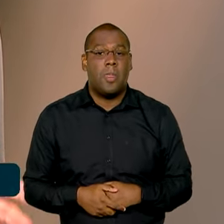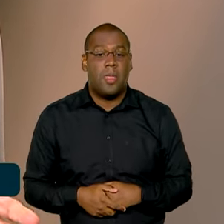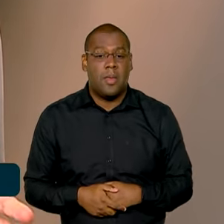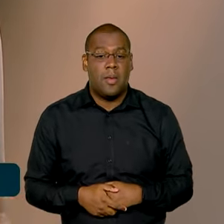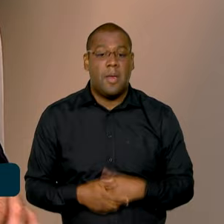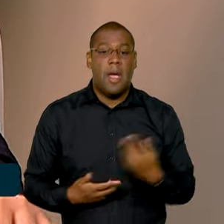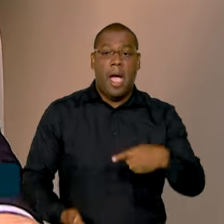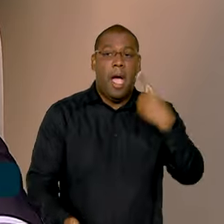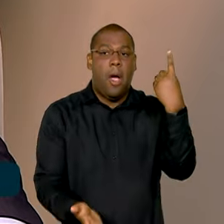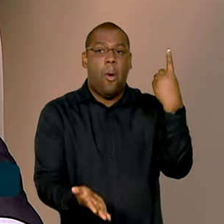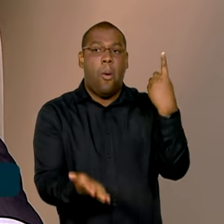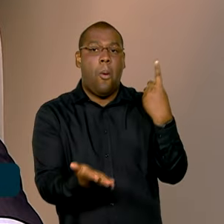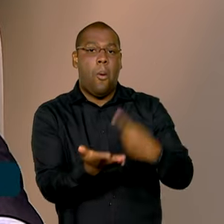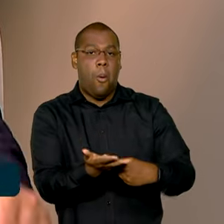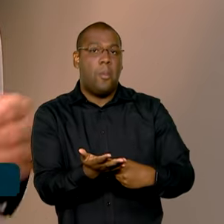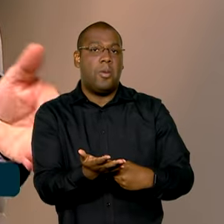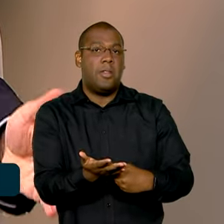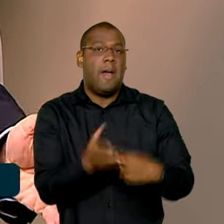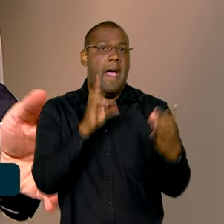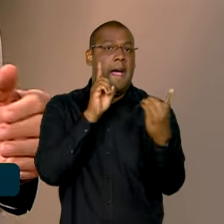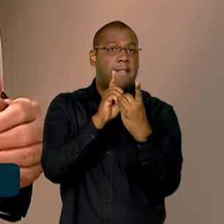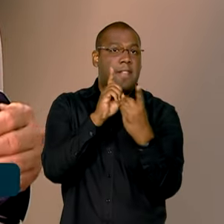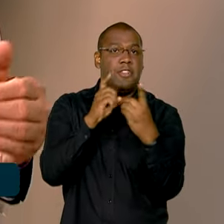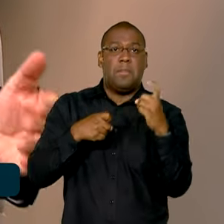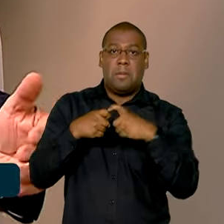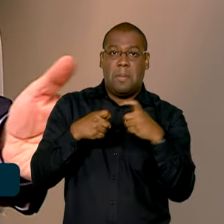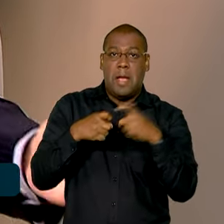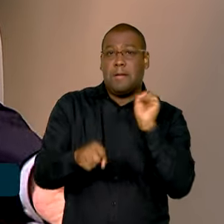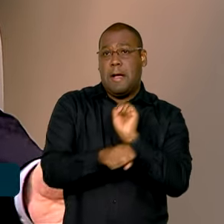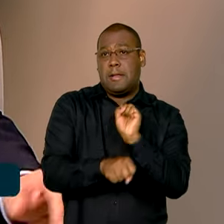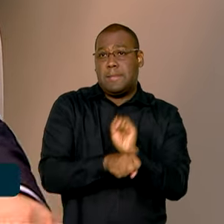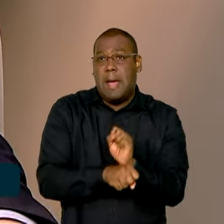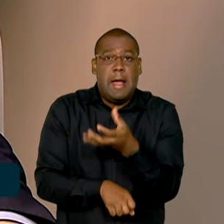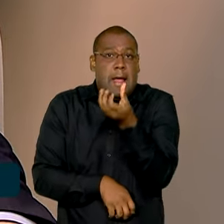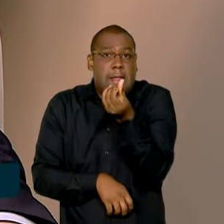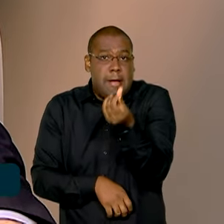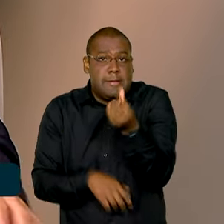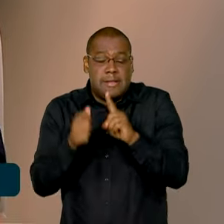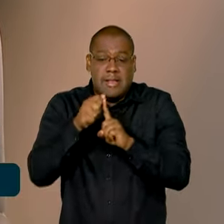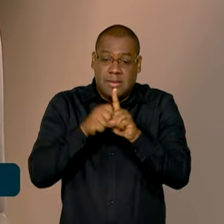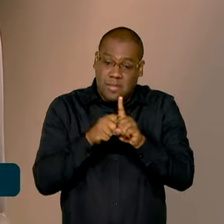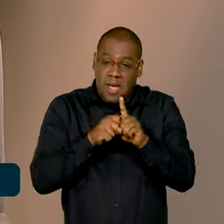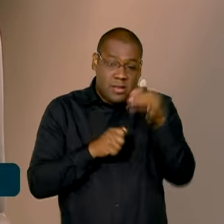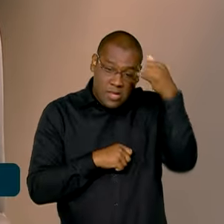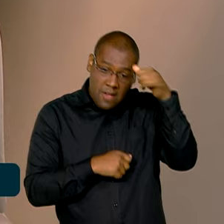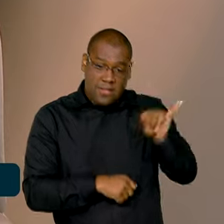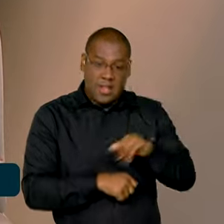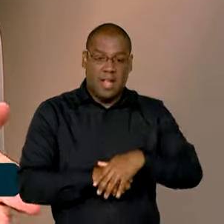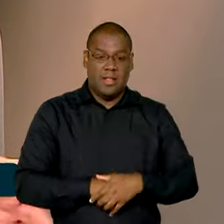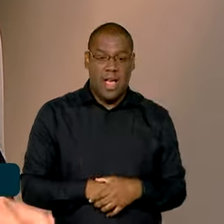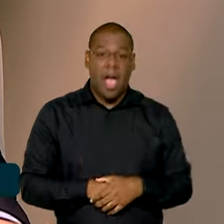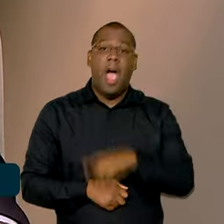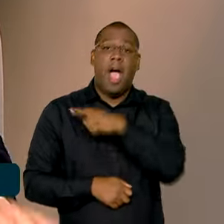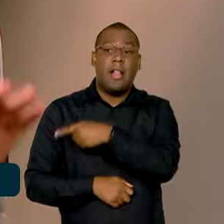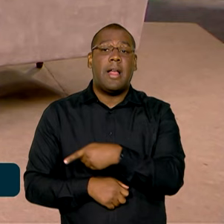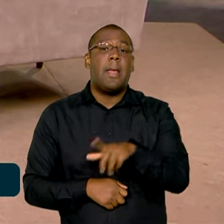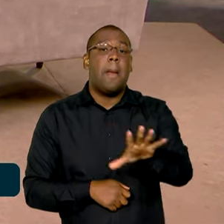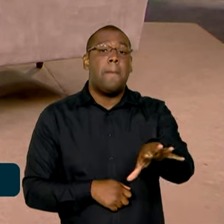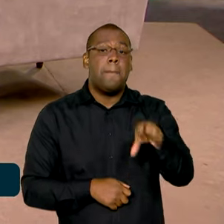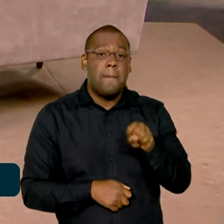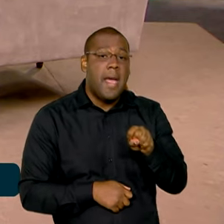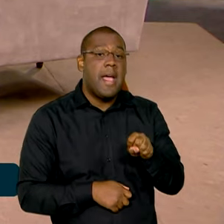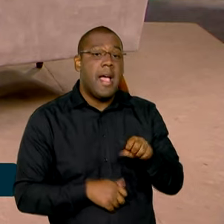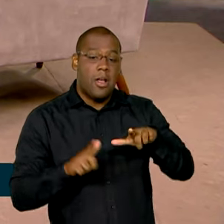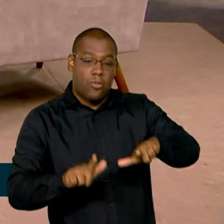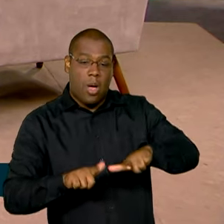marcar uma perícia e esperar seis meses por essa perícia, cinco, quatro meses, ele pode pegar o atestado médico, que ele passou no médico, médico